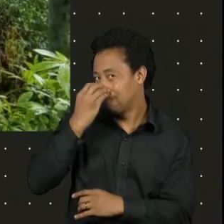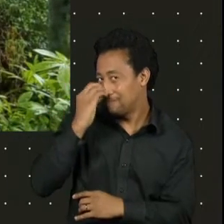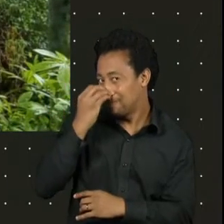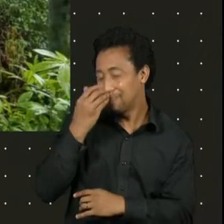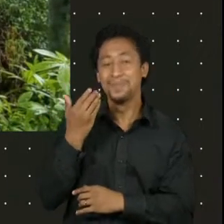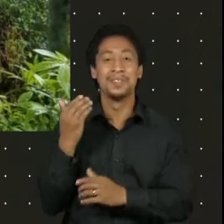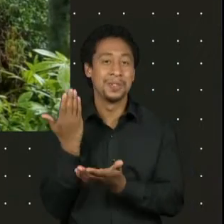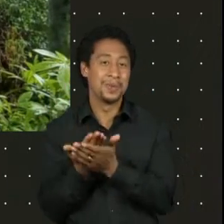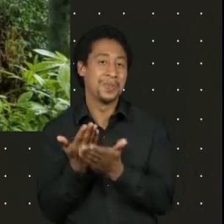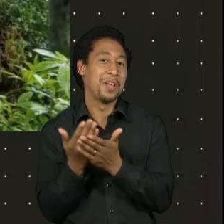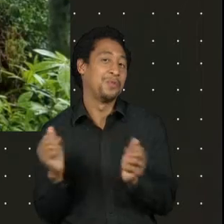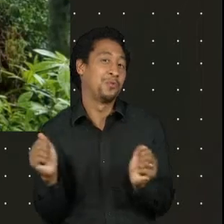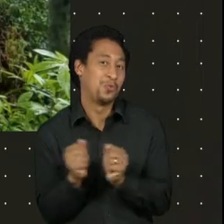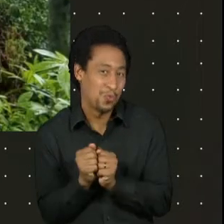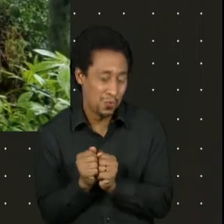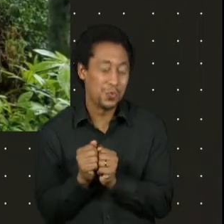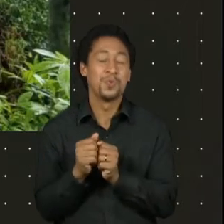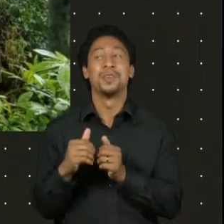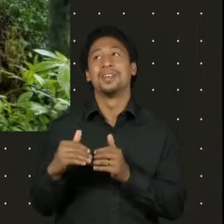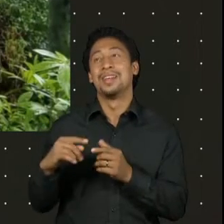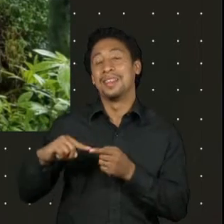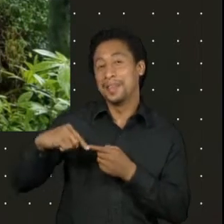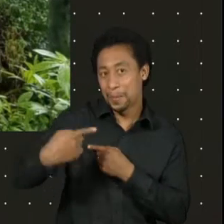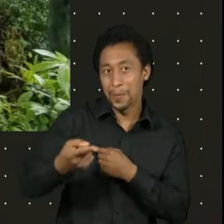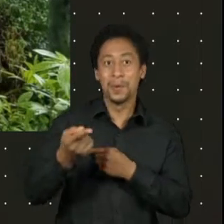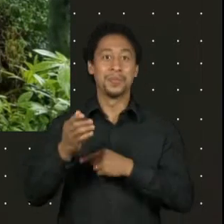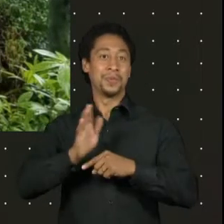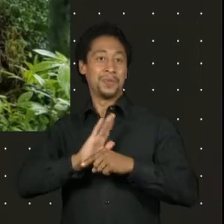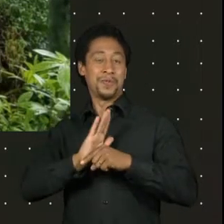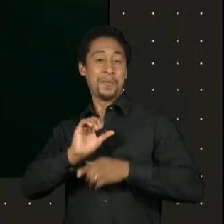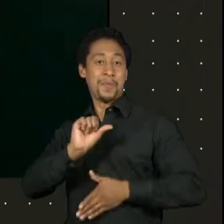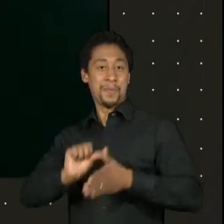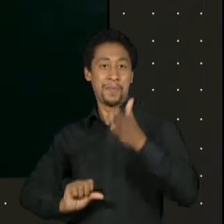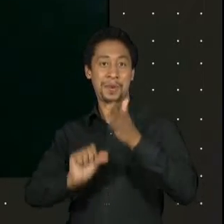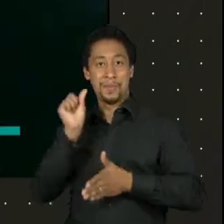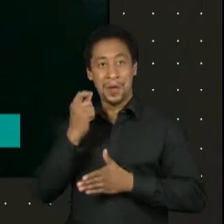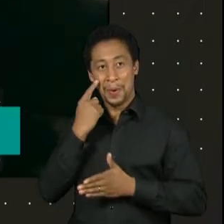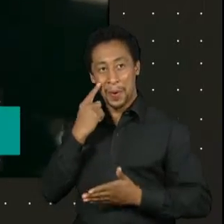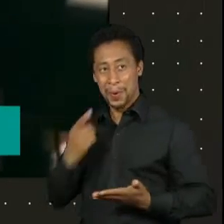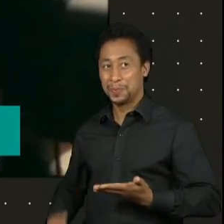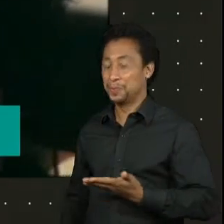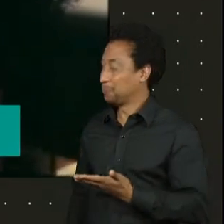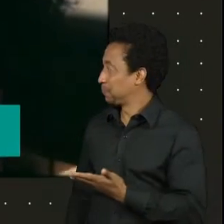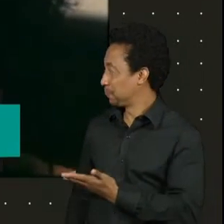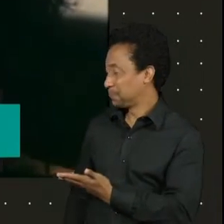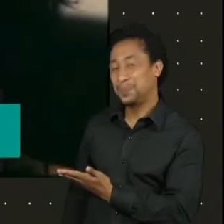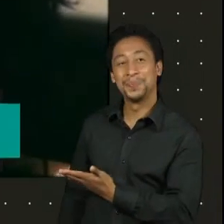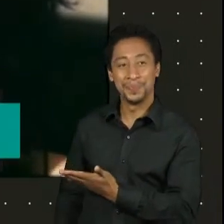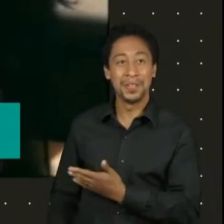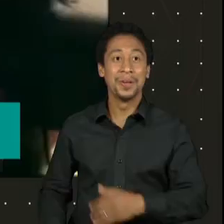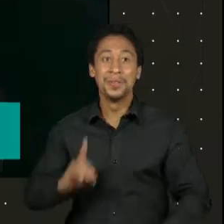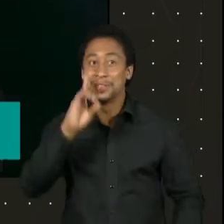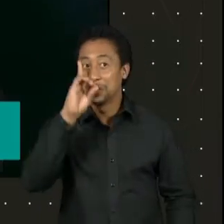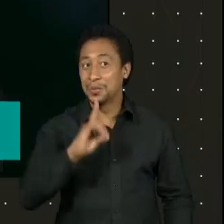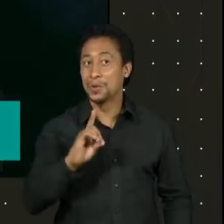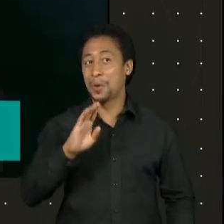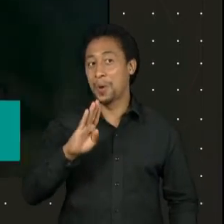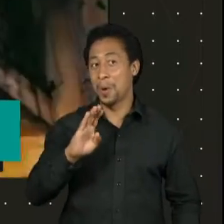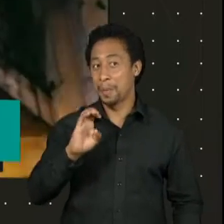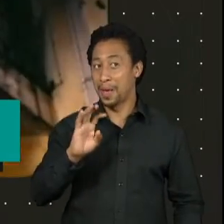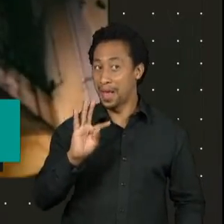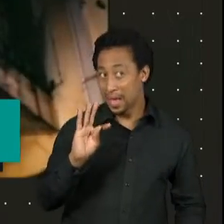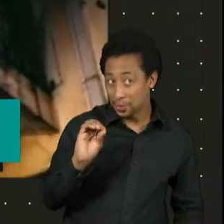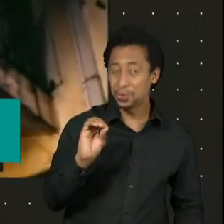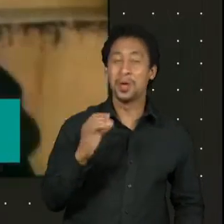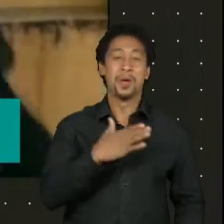aí veio o primeiro filme, que foi o Dover Meneghete, do Beto Branche. E nós temos uma cena que eu gosto muito, uma das cenas que eu mais